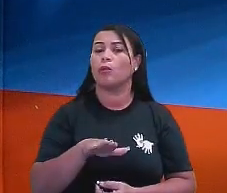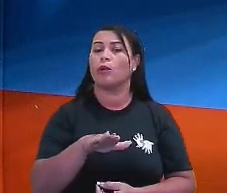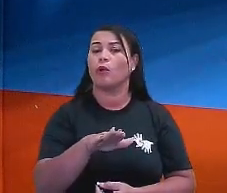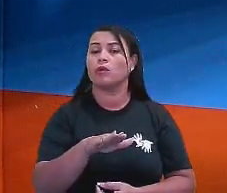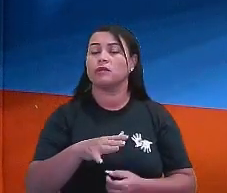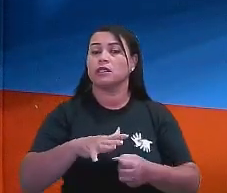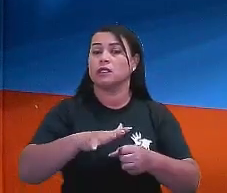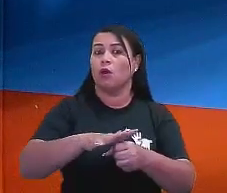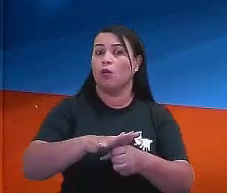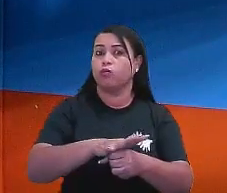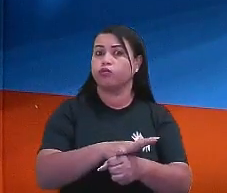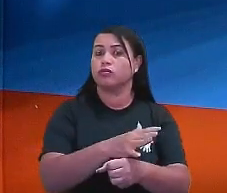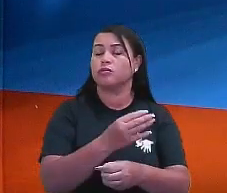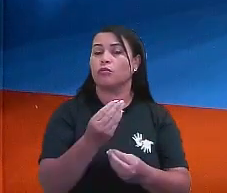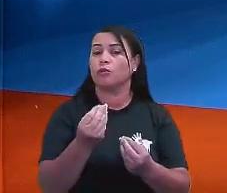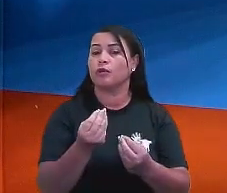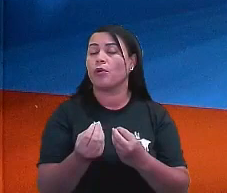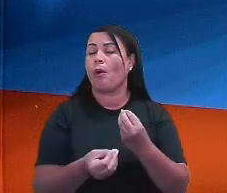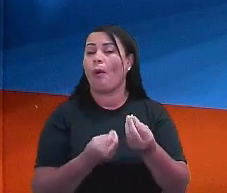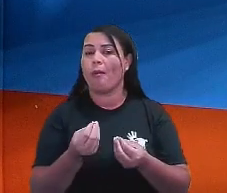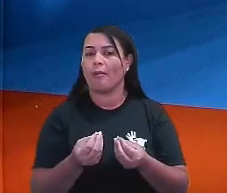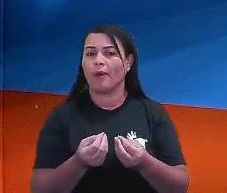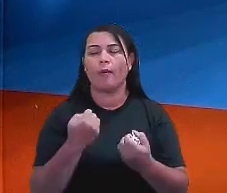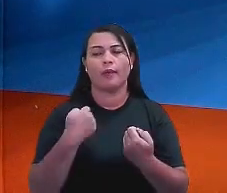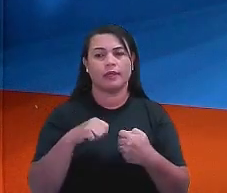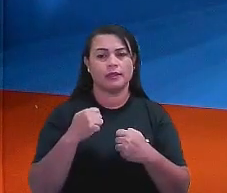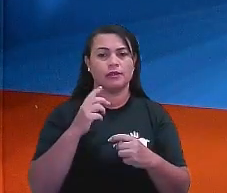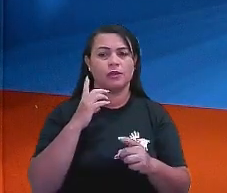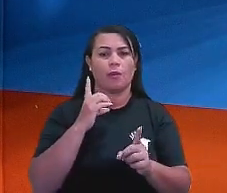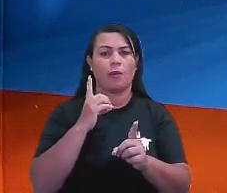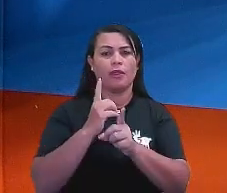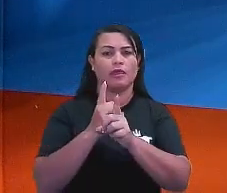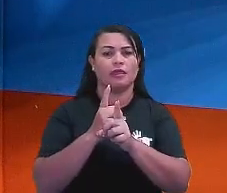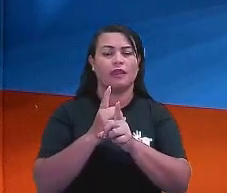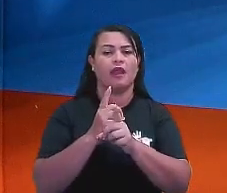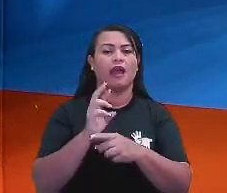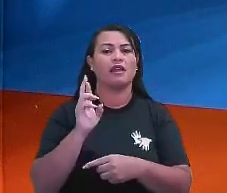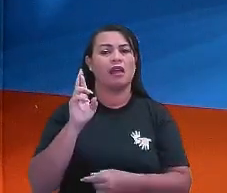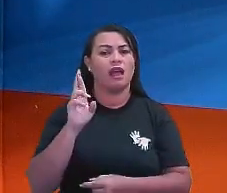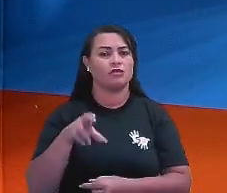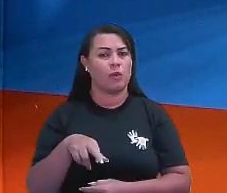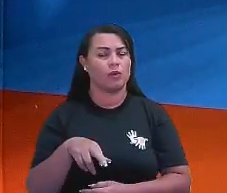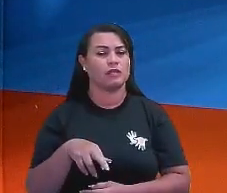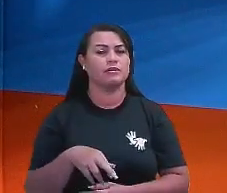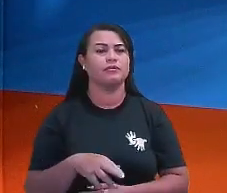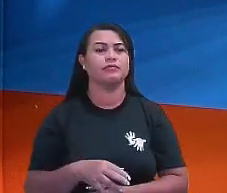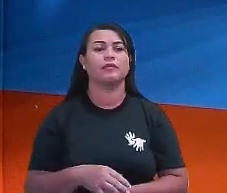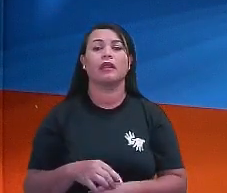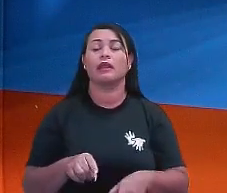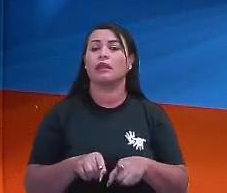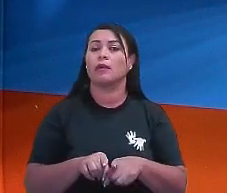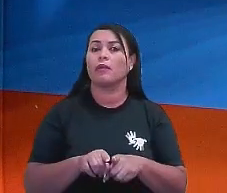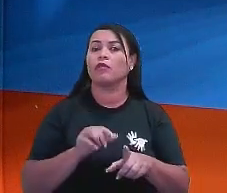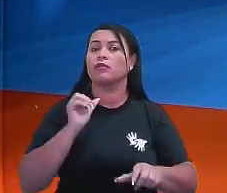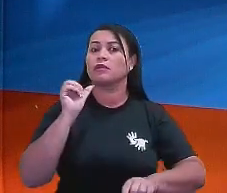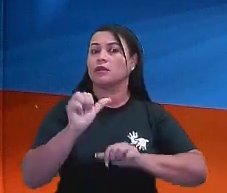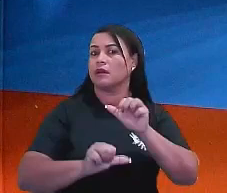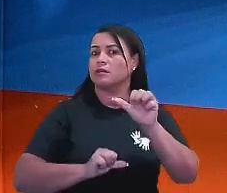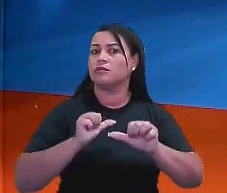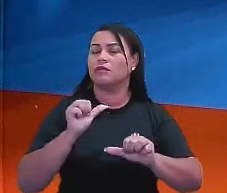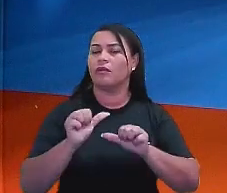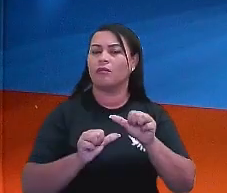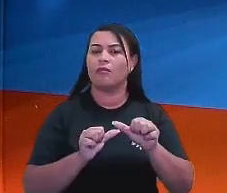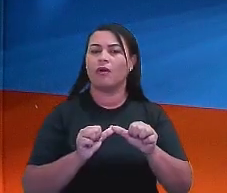analisar? Eu preciso achar as razões dentro das grandezas e aí eu vou transformar em uma